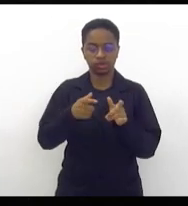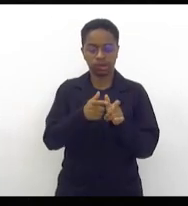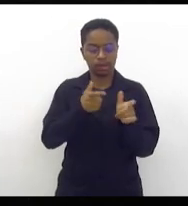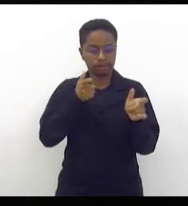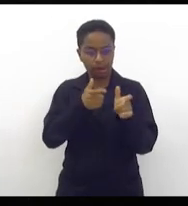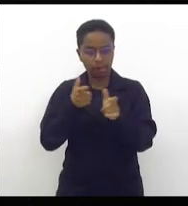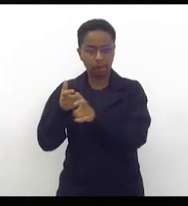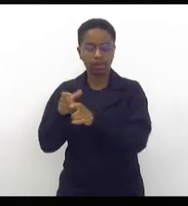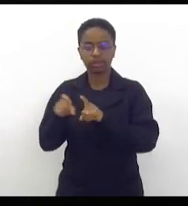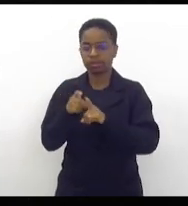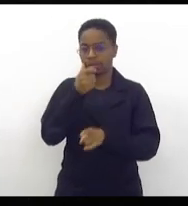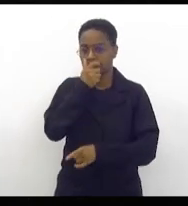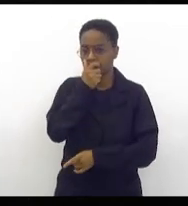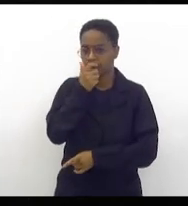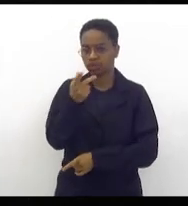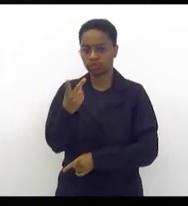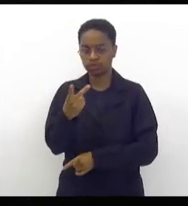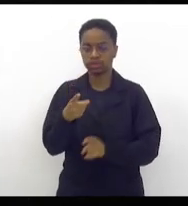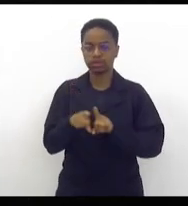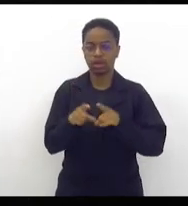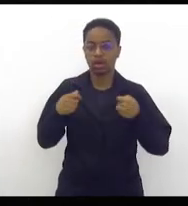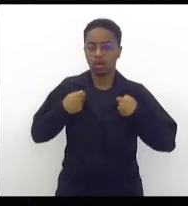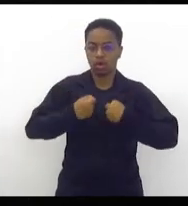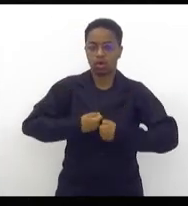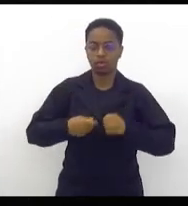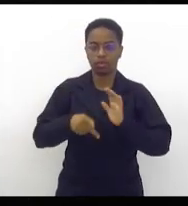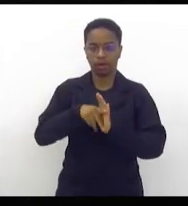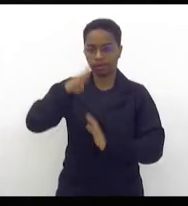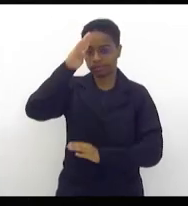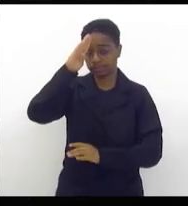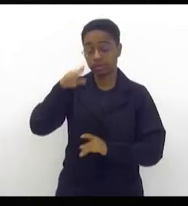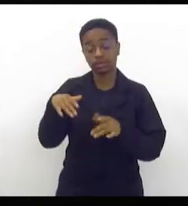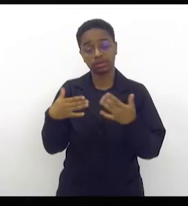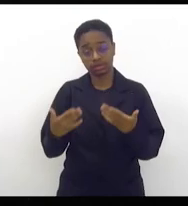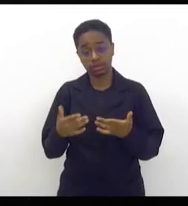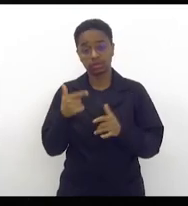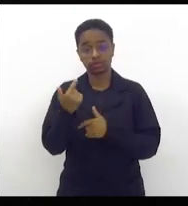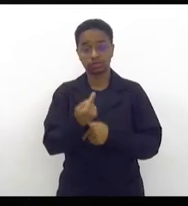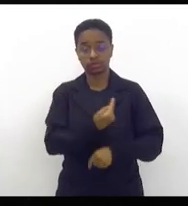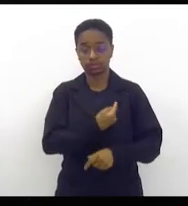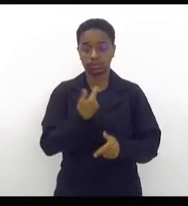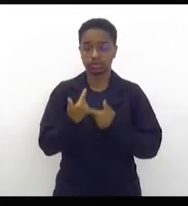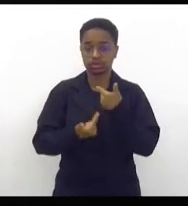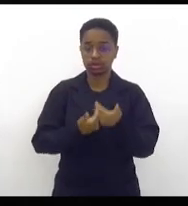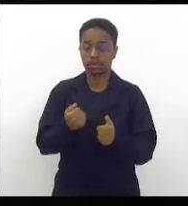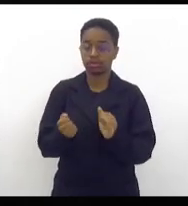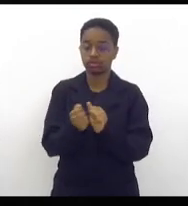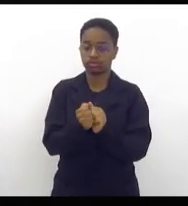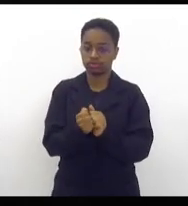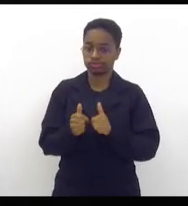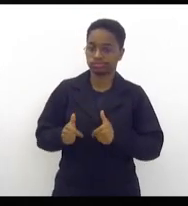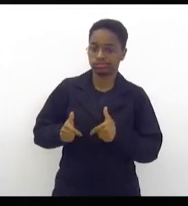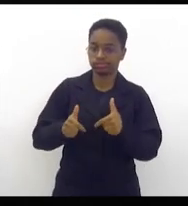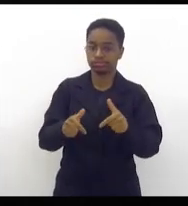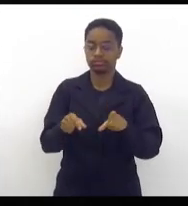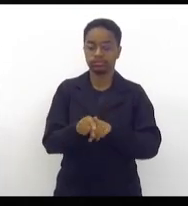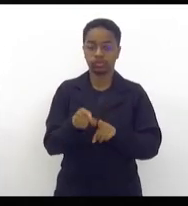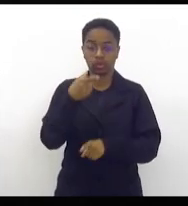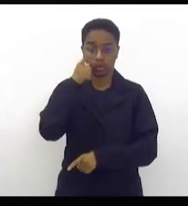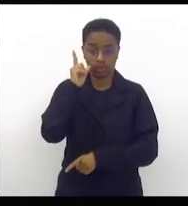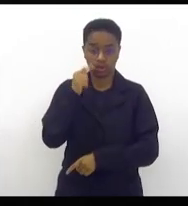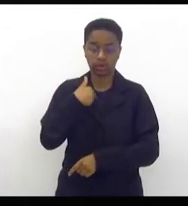transmissor, roupa camuflada, então isso daí é fruto de um trabalho em conjunto. Então, da mesma forma que eu vim aqui ontem